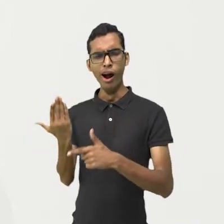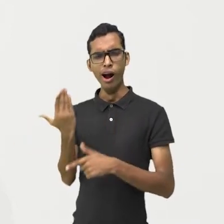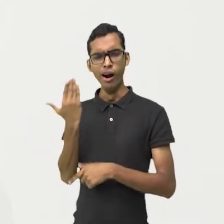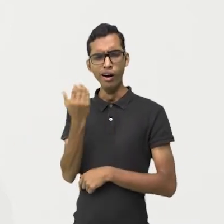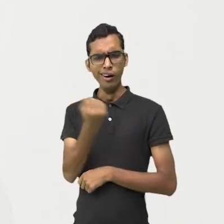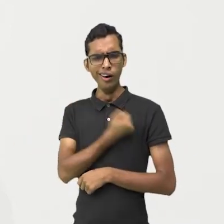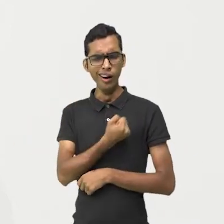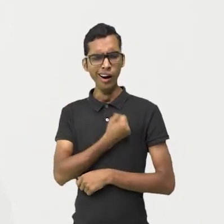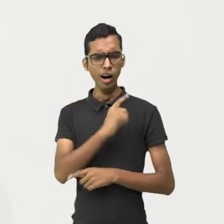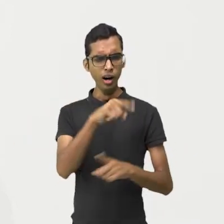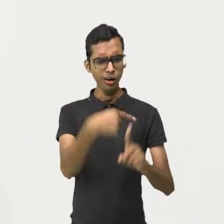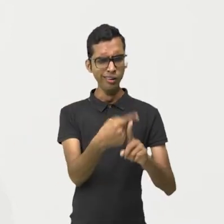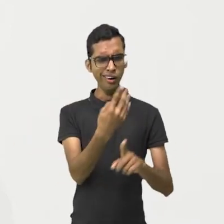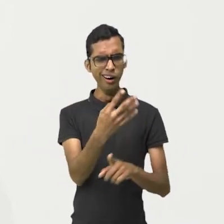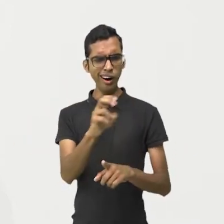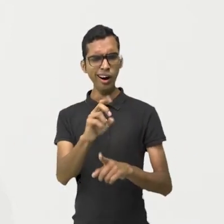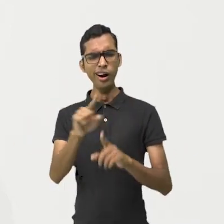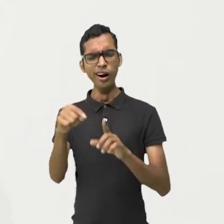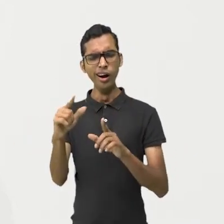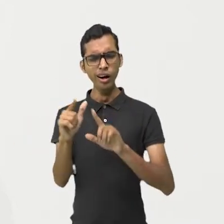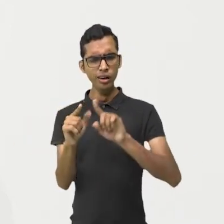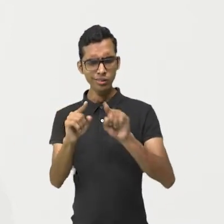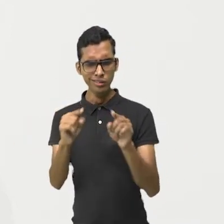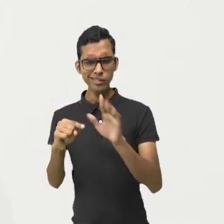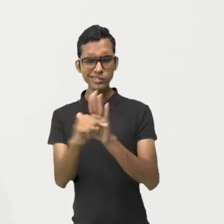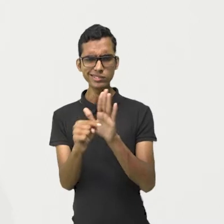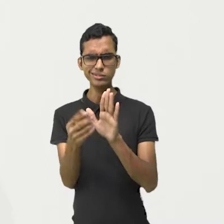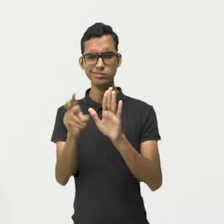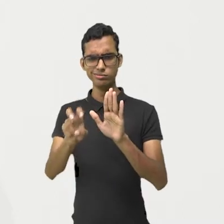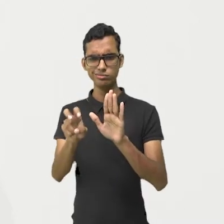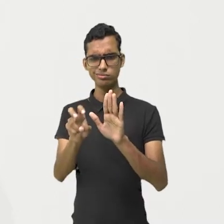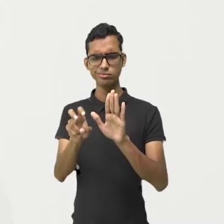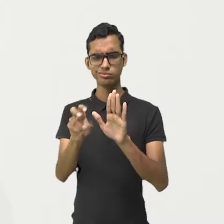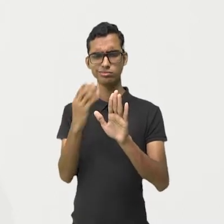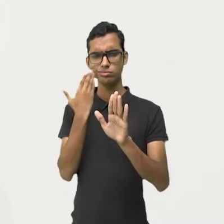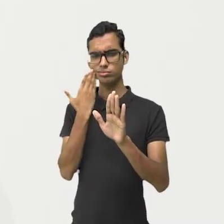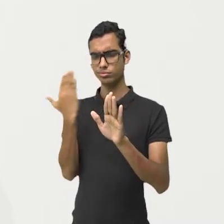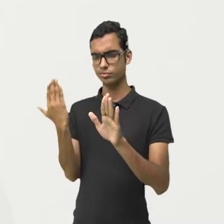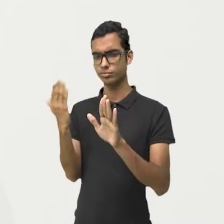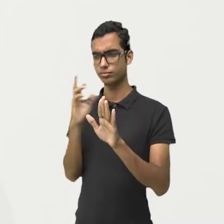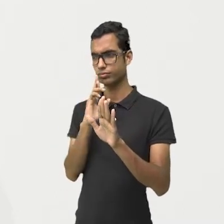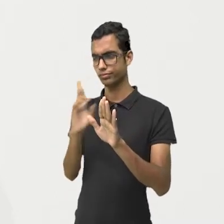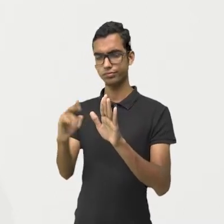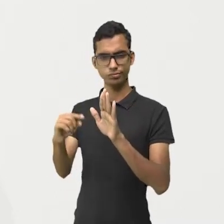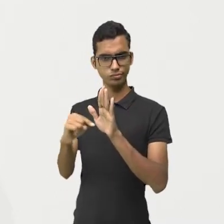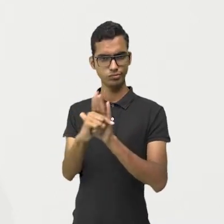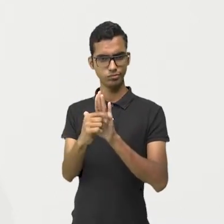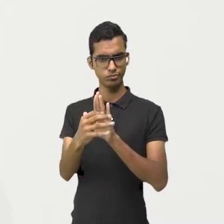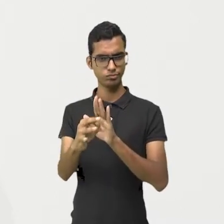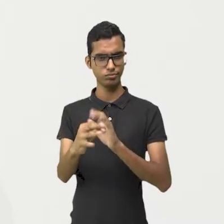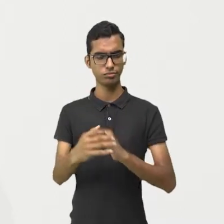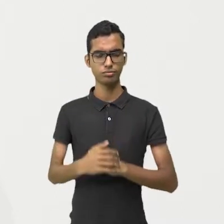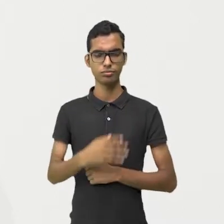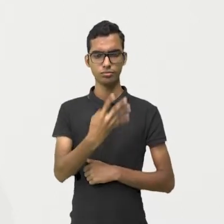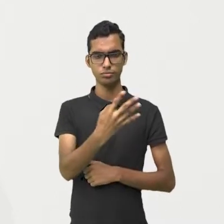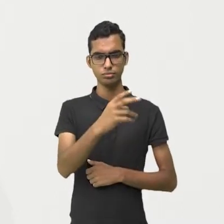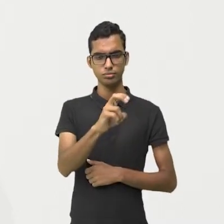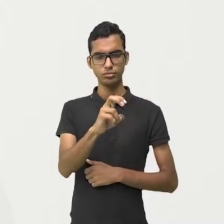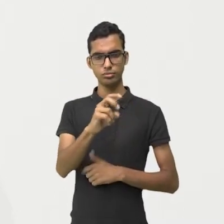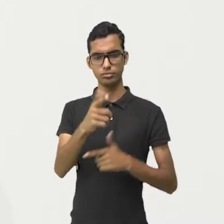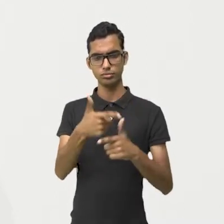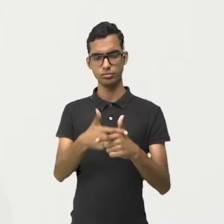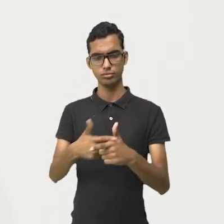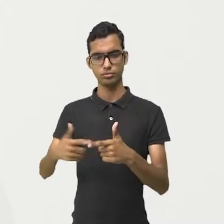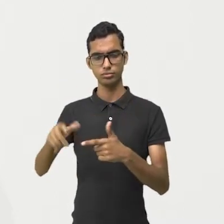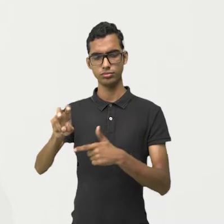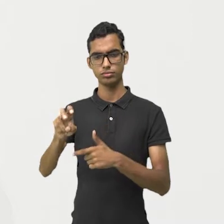sinais. Sinais diferentes. Qual é o resultado? Negativo. Então, 45 dividido